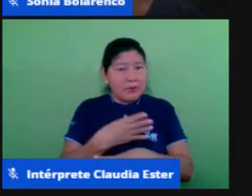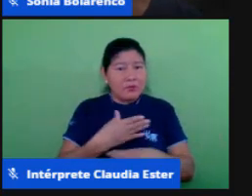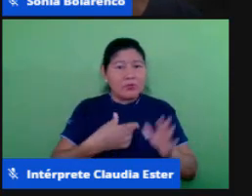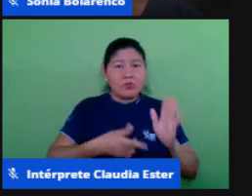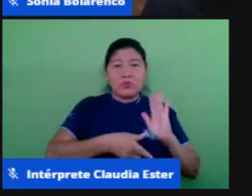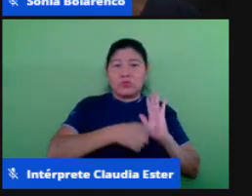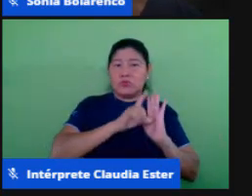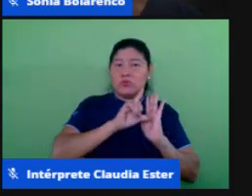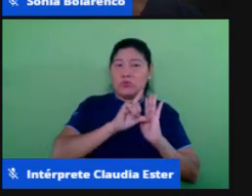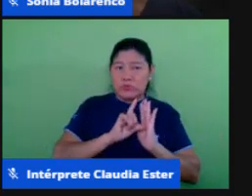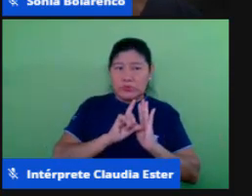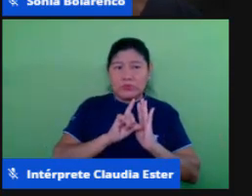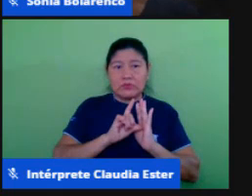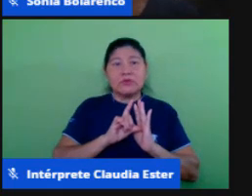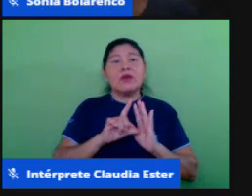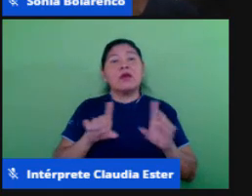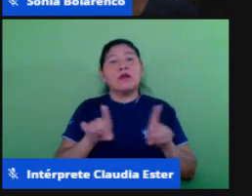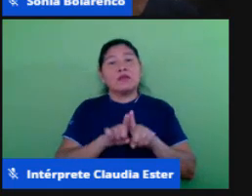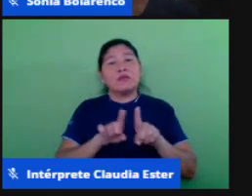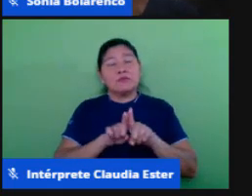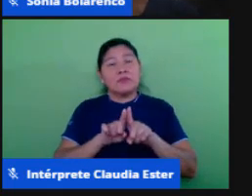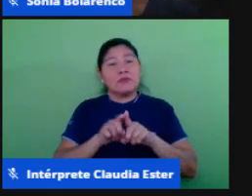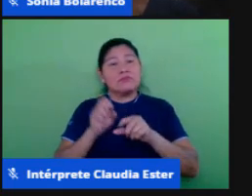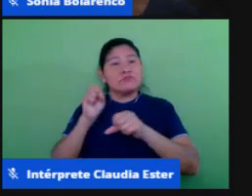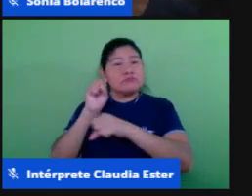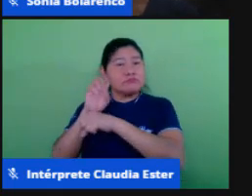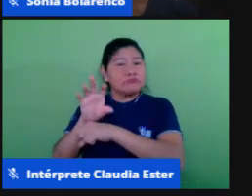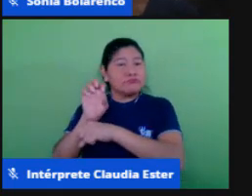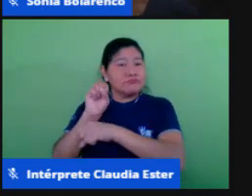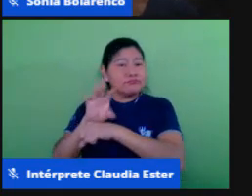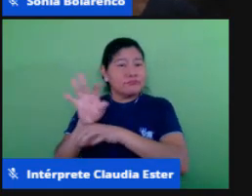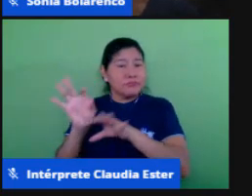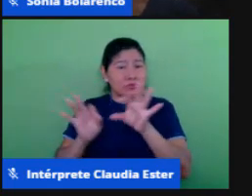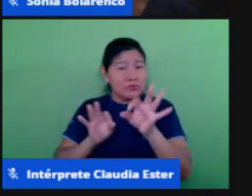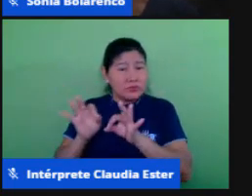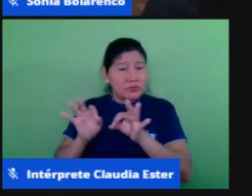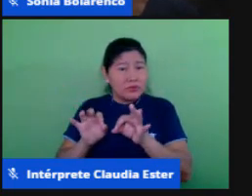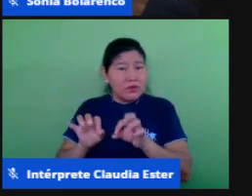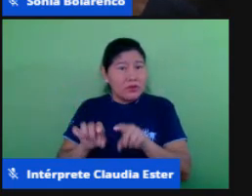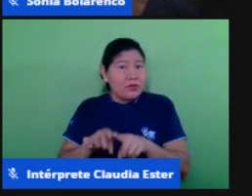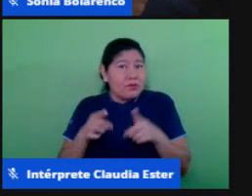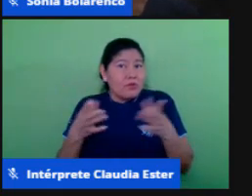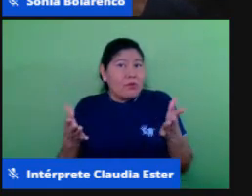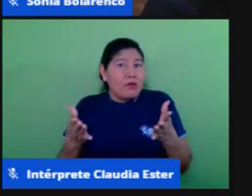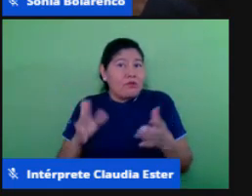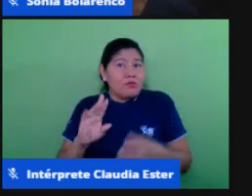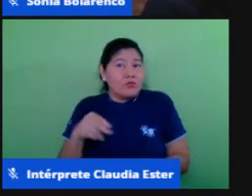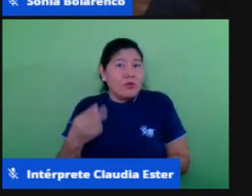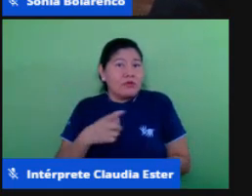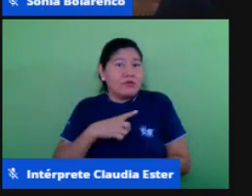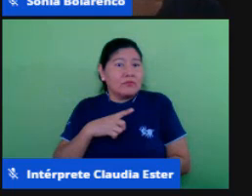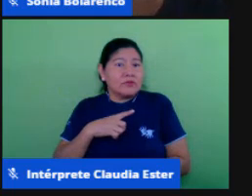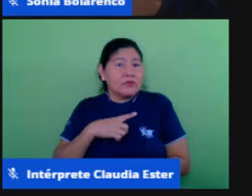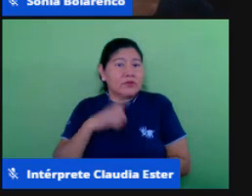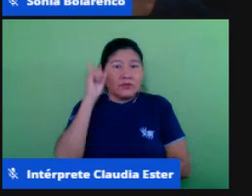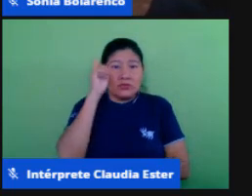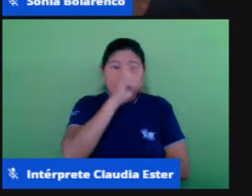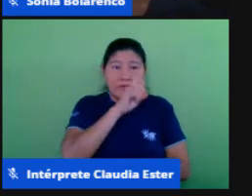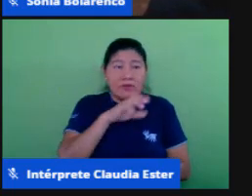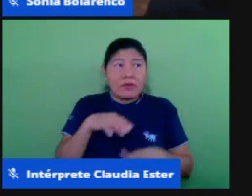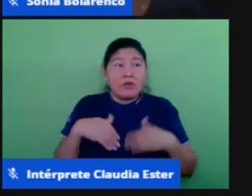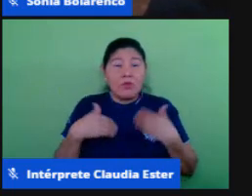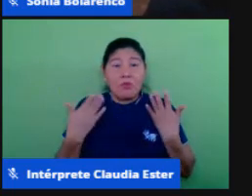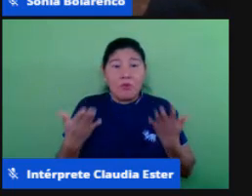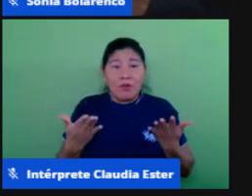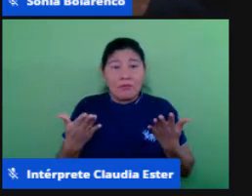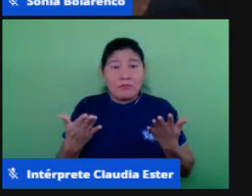anteriormente e com slides já colocados o desafio que nós temos e que nós estamos vivendo